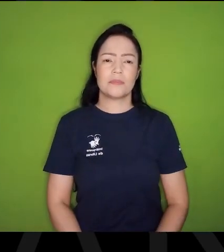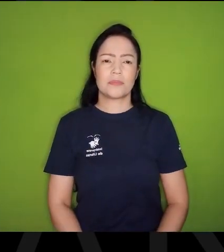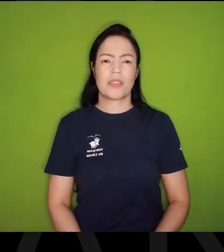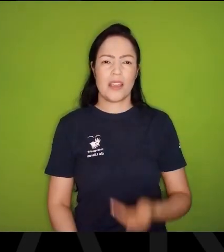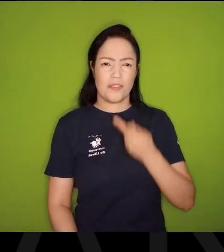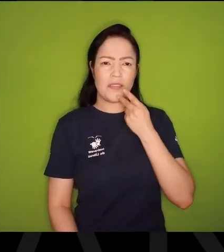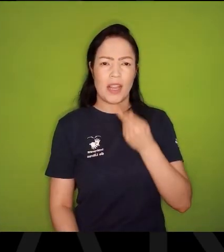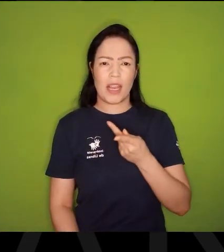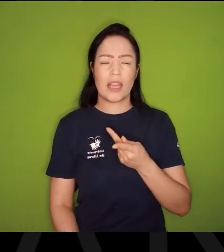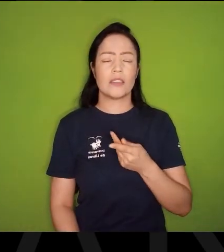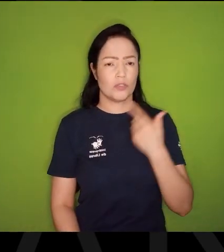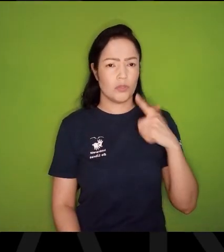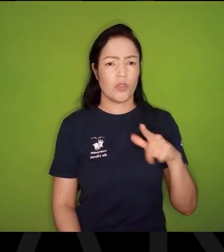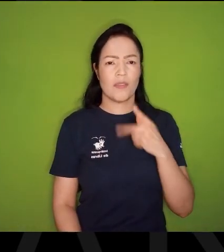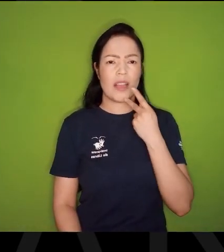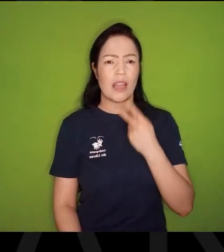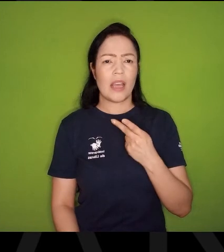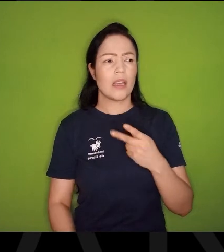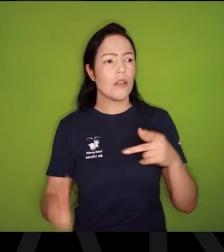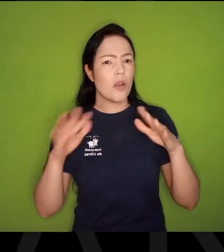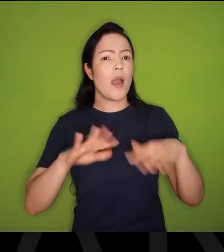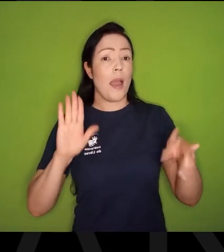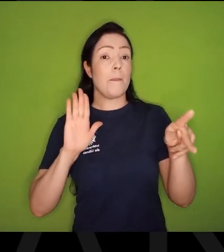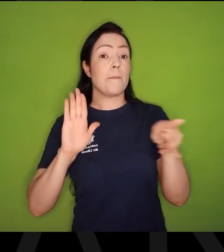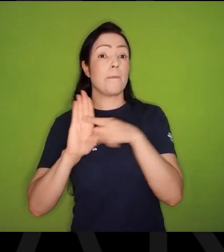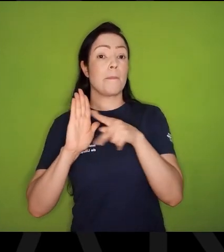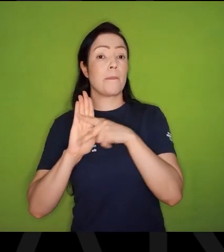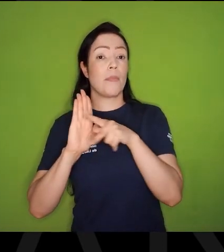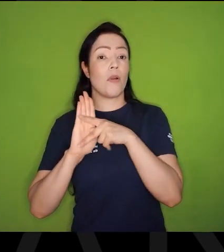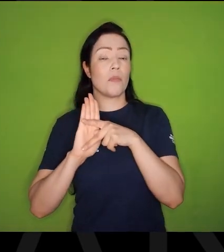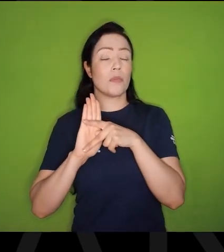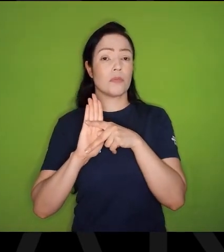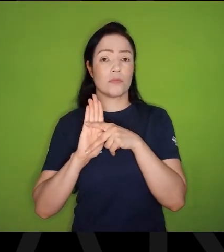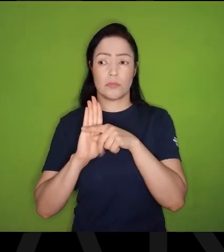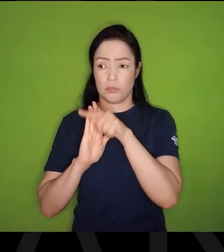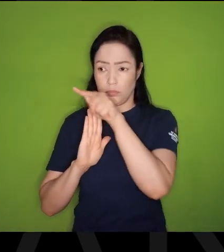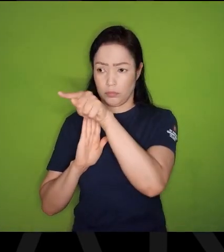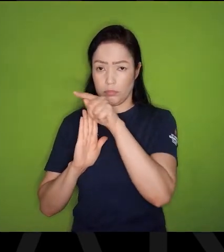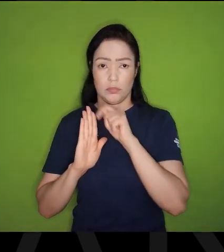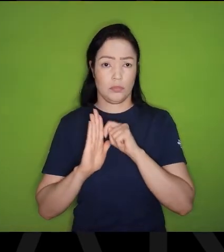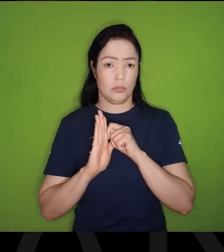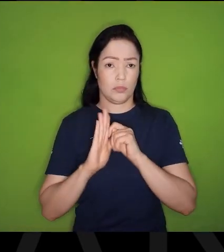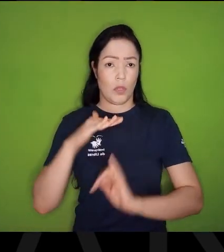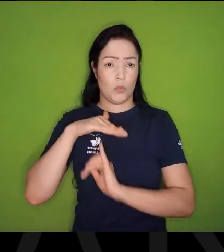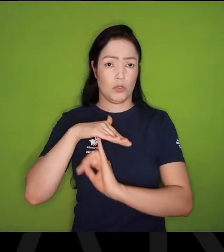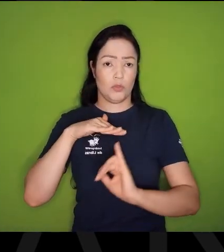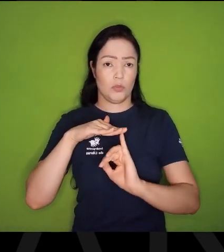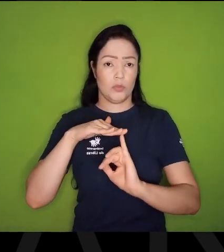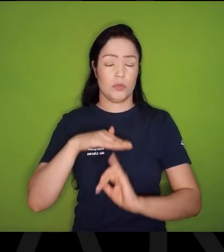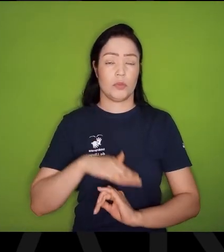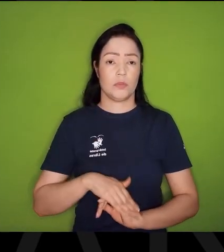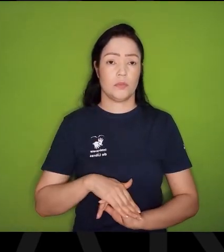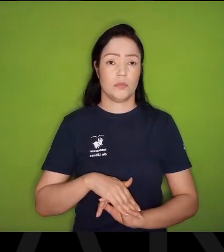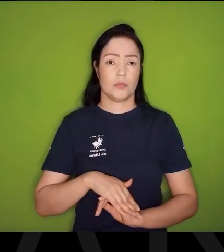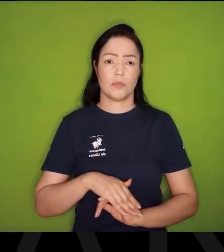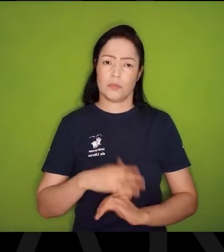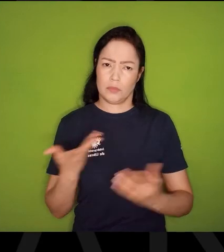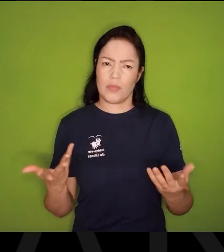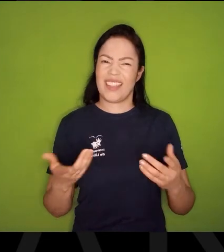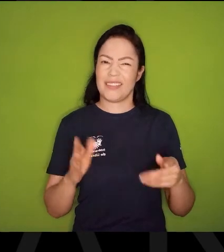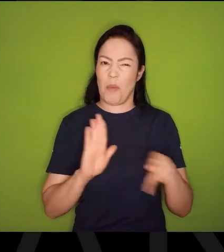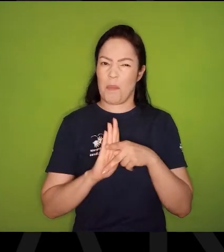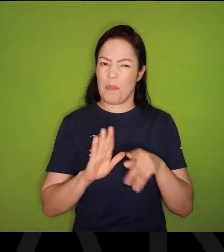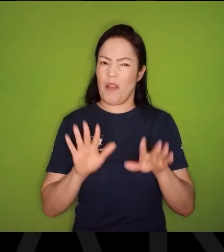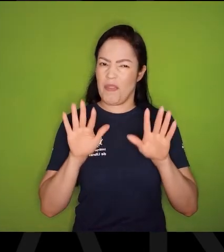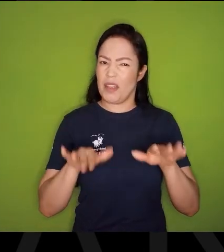Dizer que, mais uma vez, Dizer que esse espaço pertence a tal instituição, Não é? É muito de São Paulo